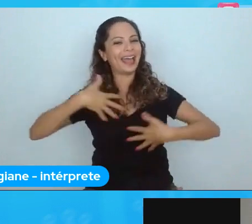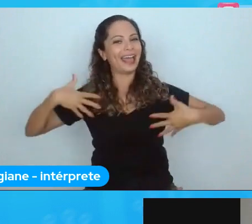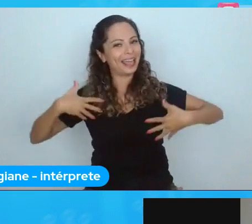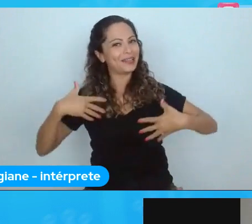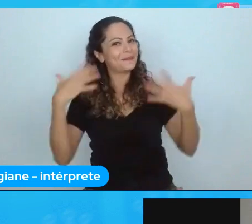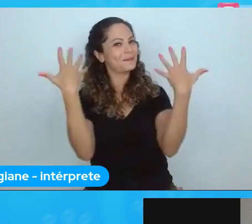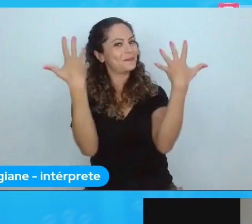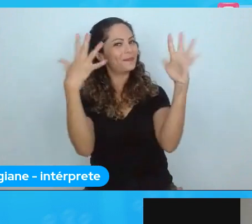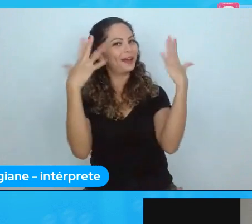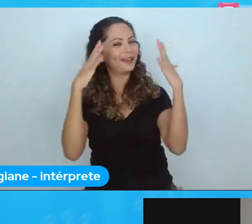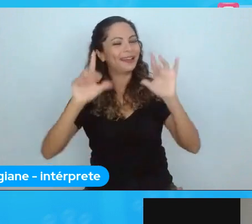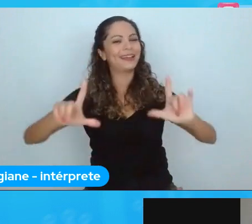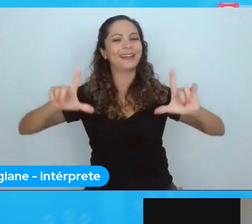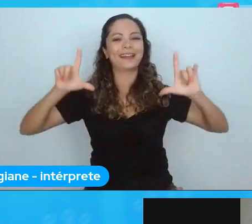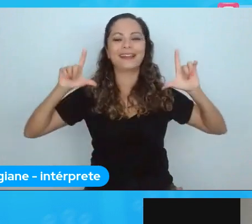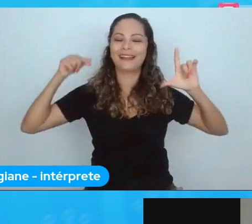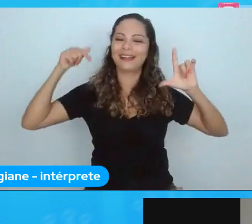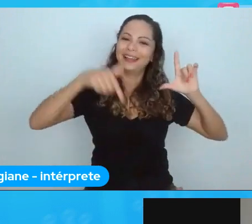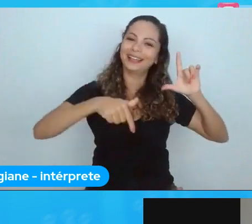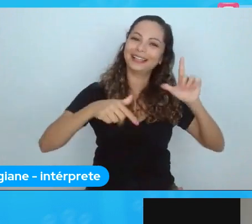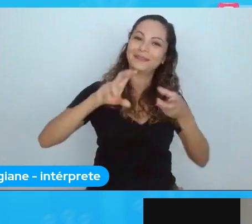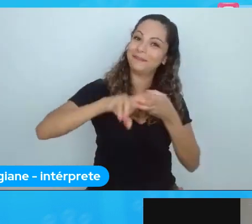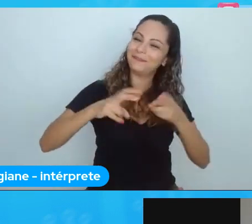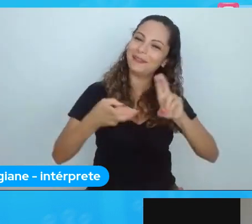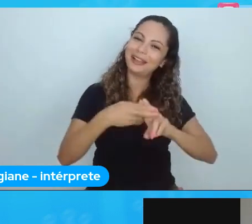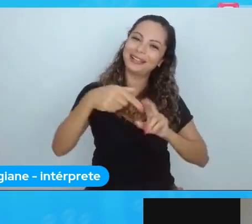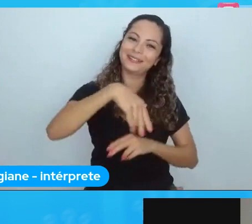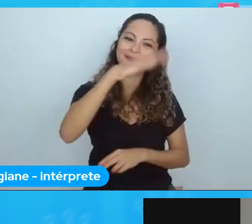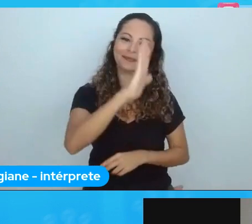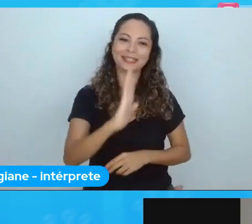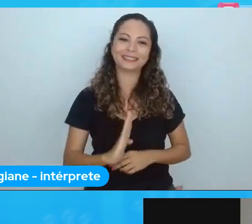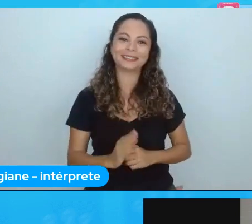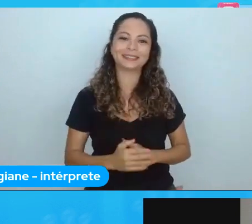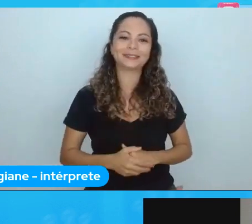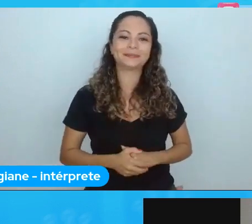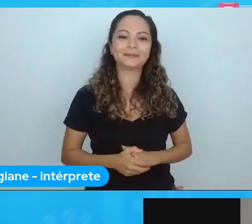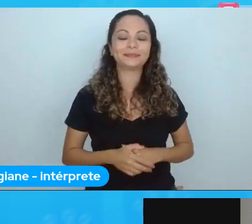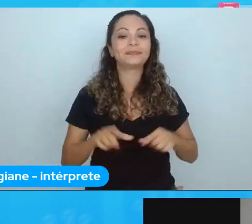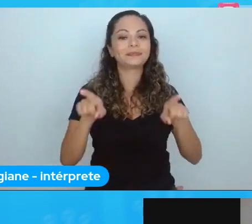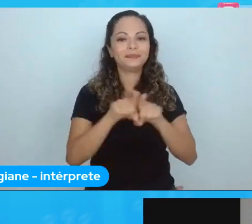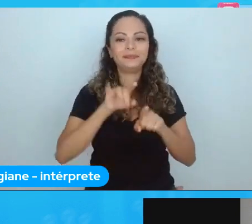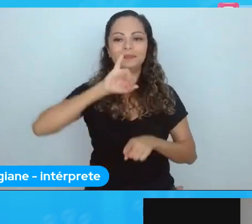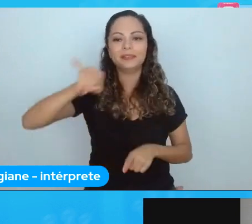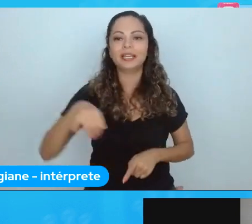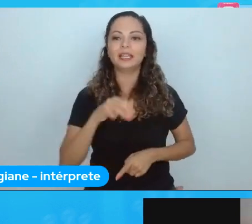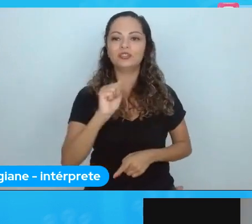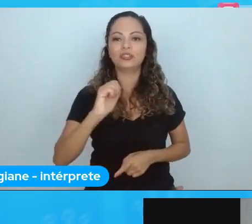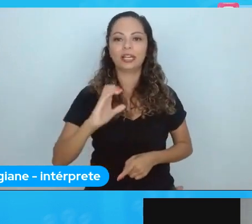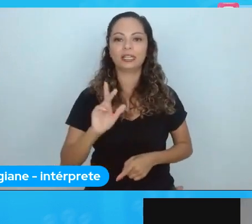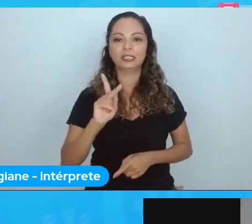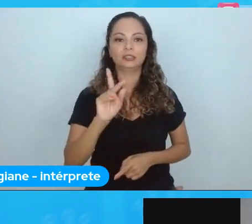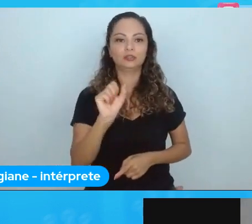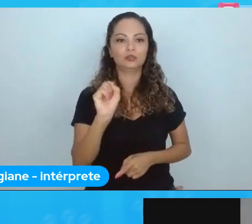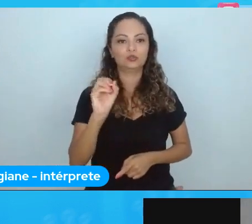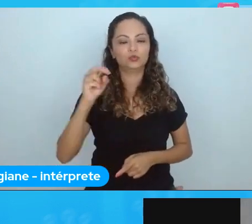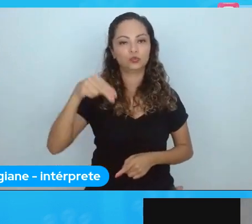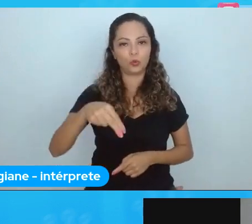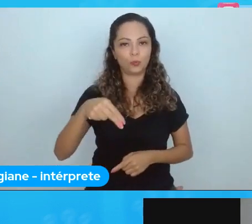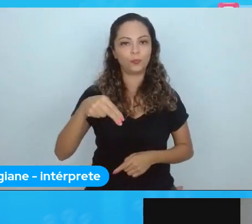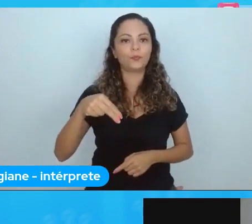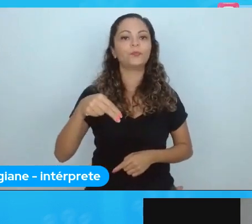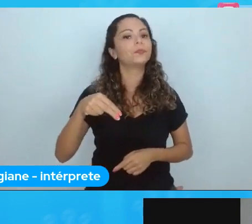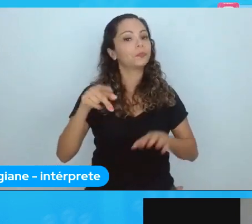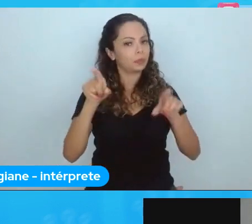Parabéns. Obrigada. Temos o Jackson, de Jesus, que fez alguns